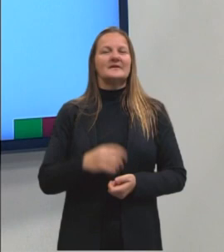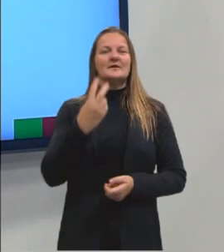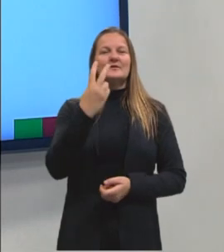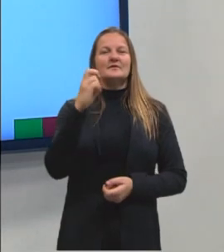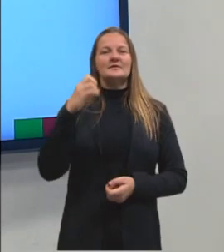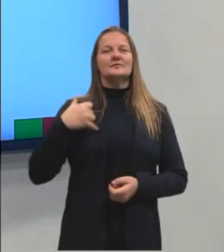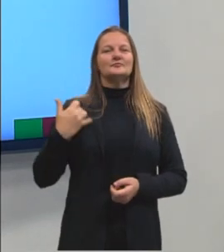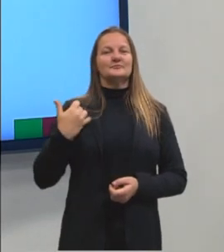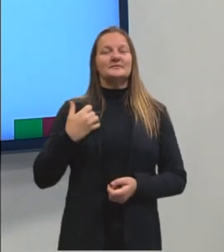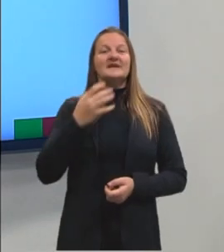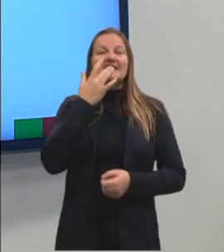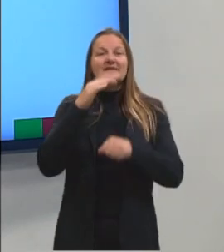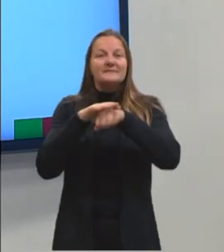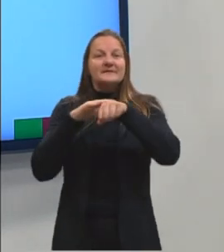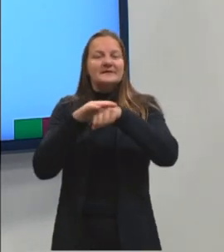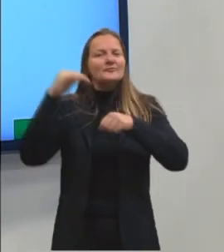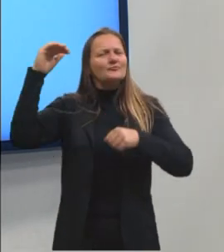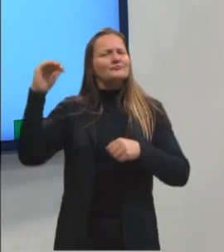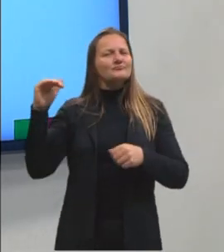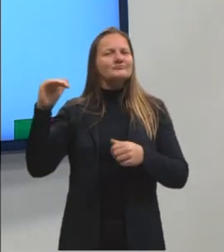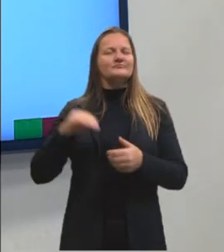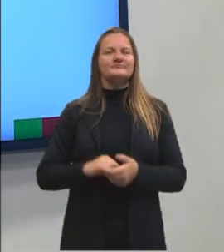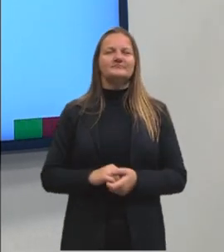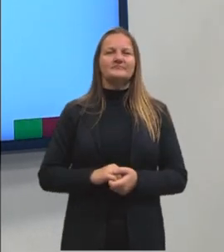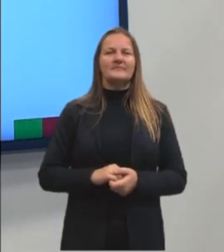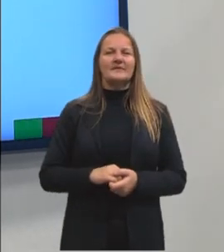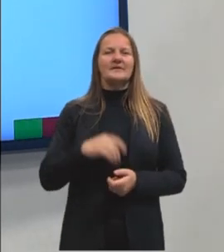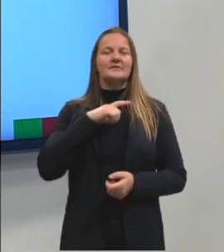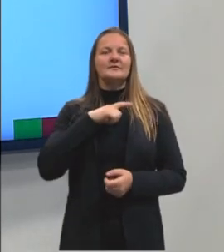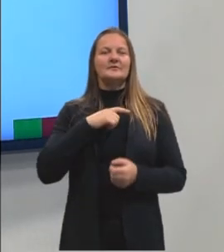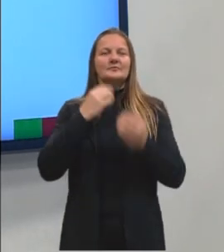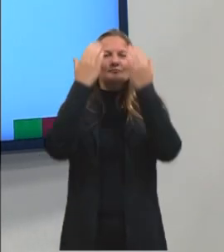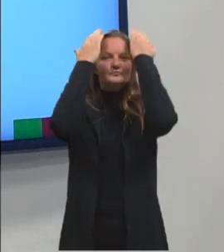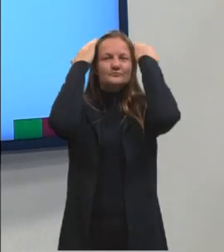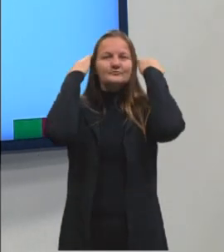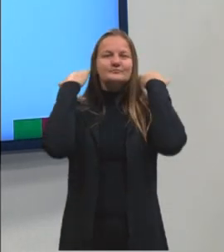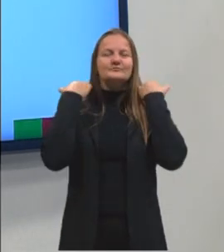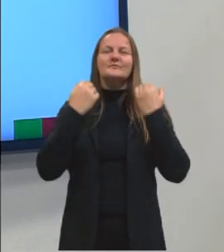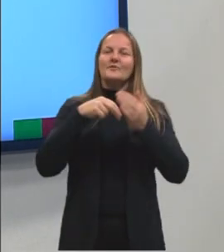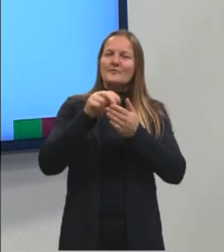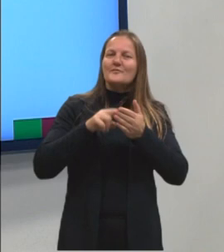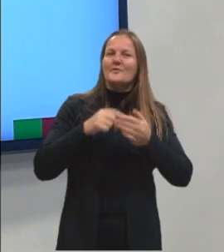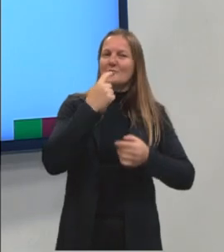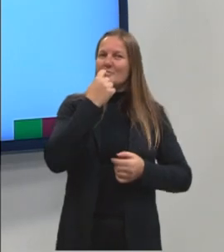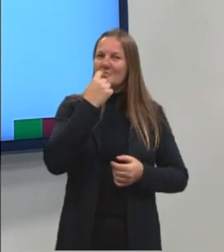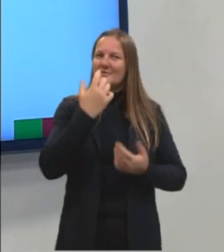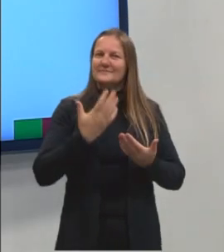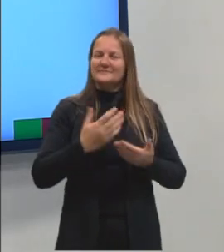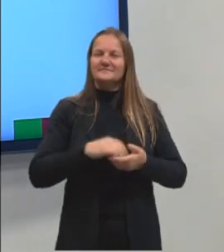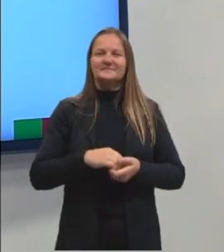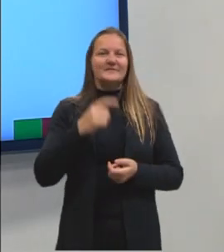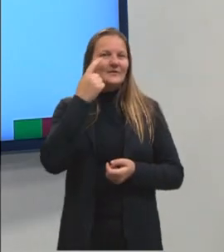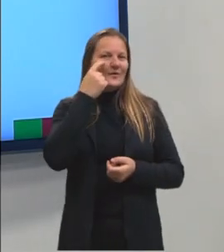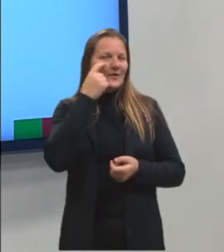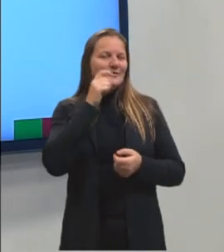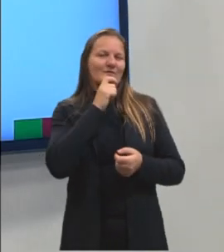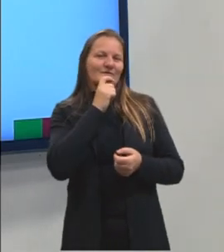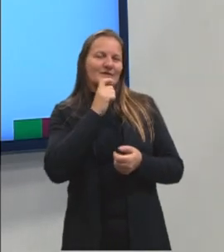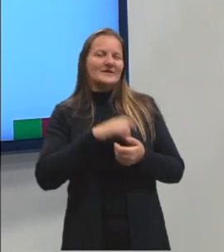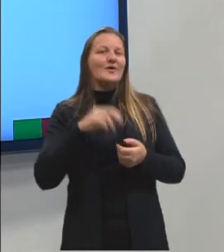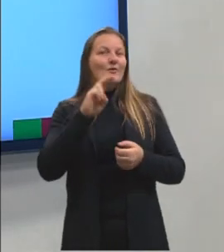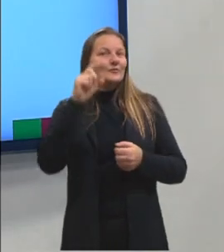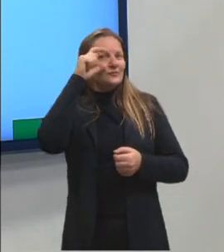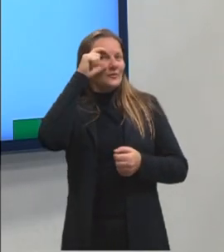anos, sou branca, de baixa estatura. Tenho os cabelos num tom tingido, meio avermelhado. Olho os verdes, uso